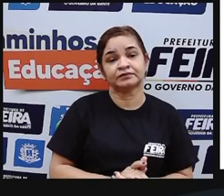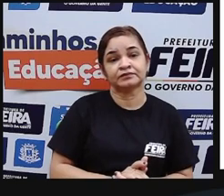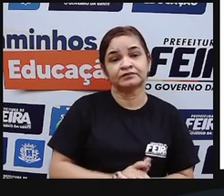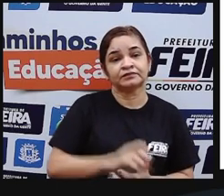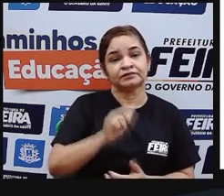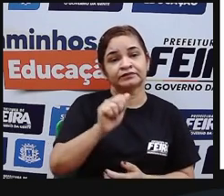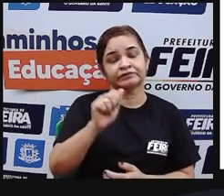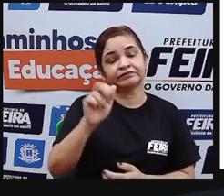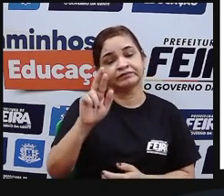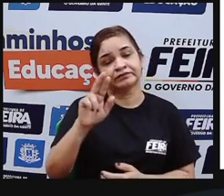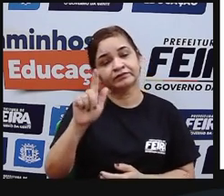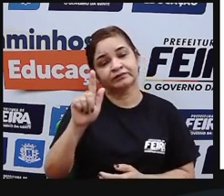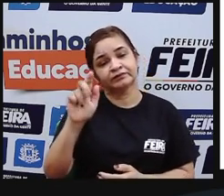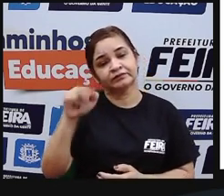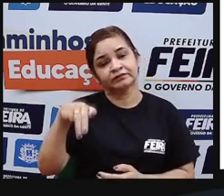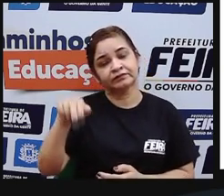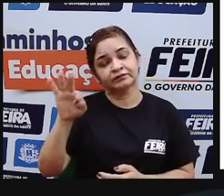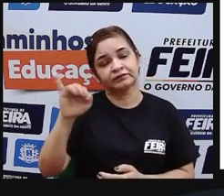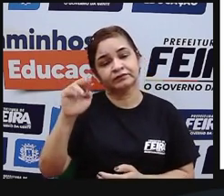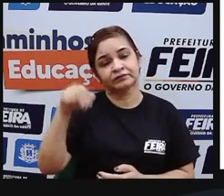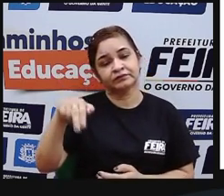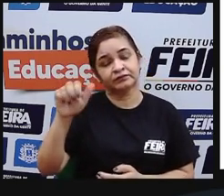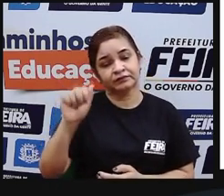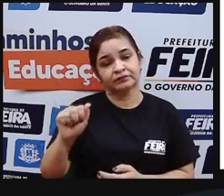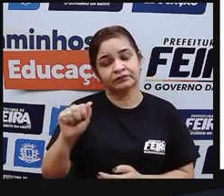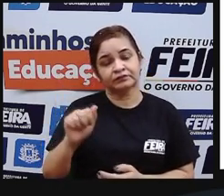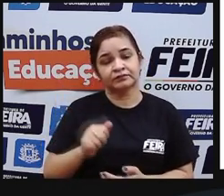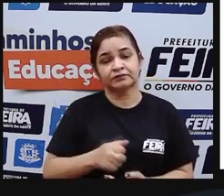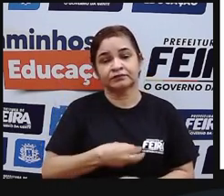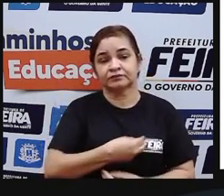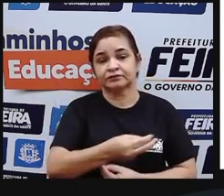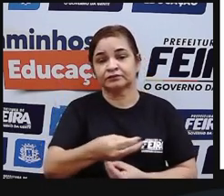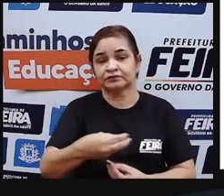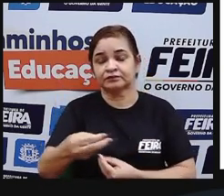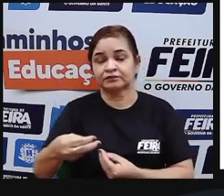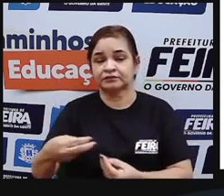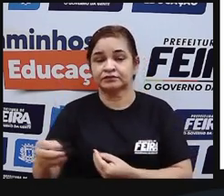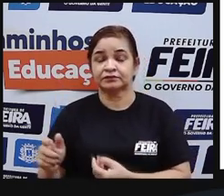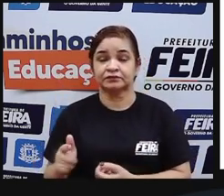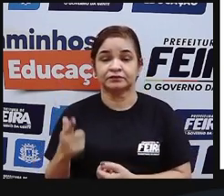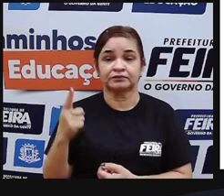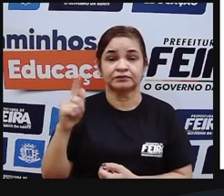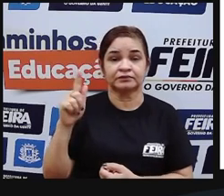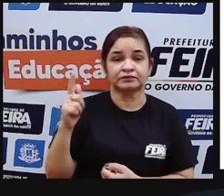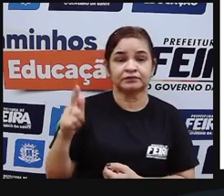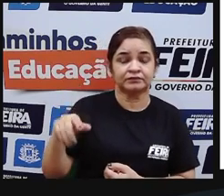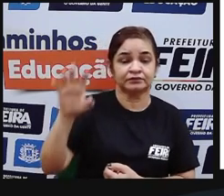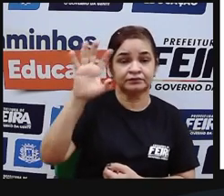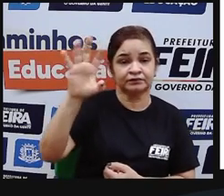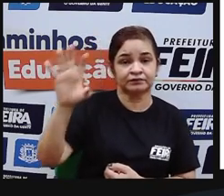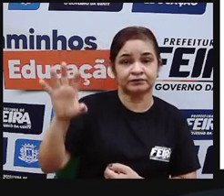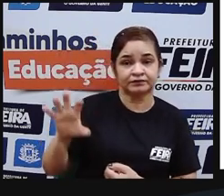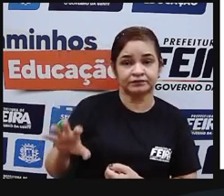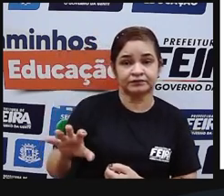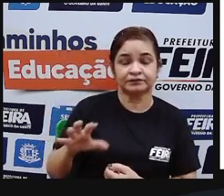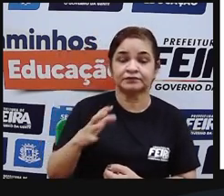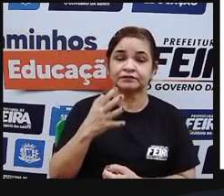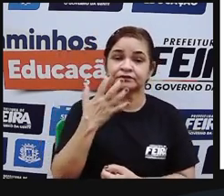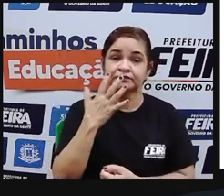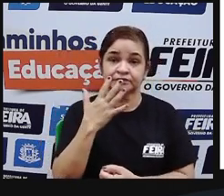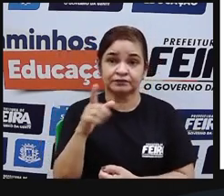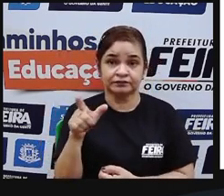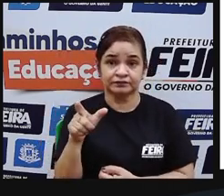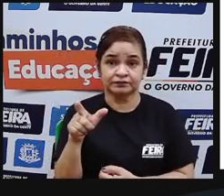todo o império inca estava distribuído geograficamente nesse espaço colorido aqui do mapa